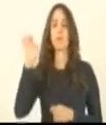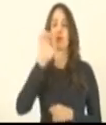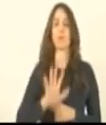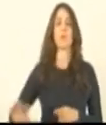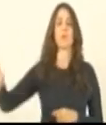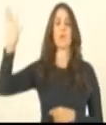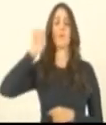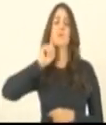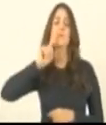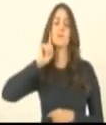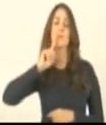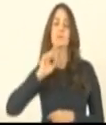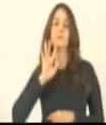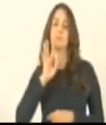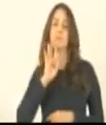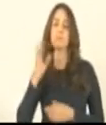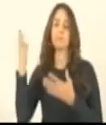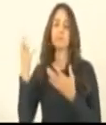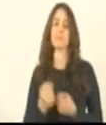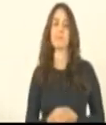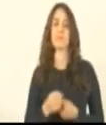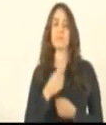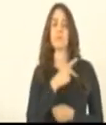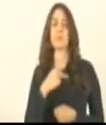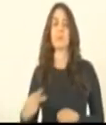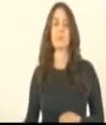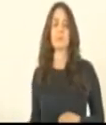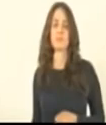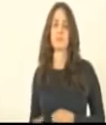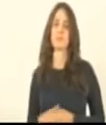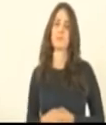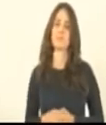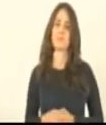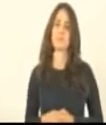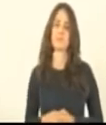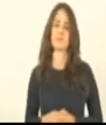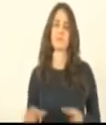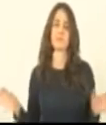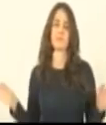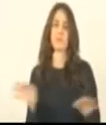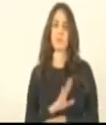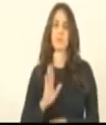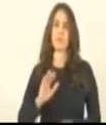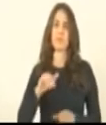nos Estados Unidos. Muito legal ter te recebido lá na presidência. Bom, vamos encerrar a votação?